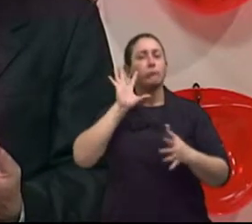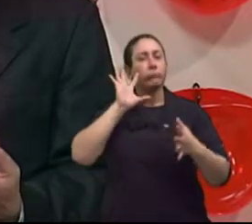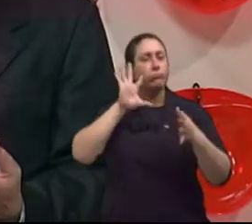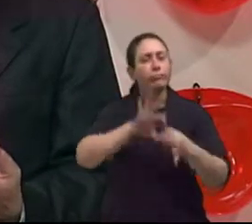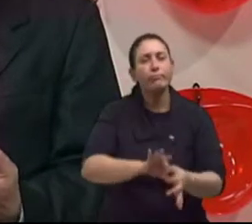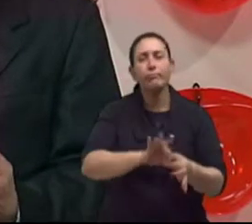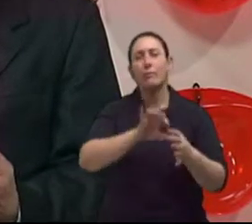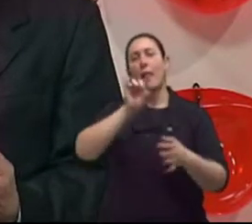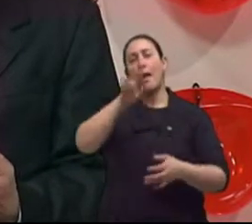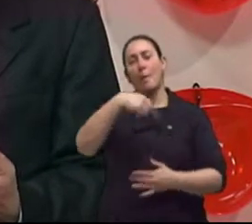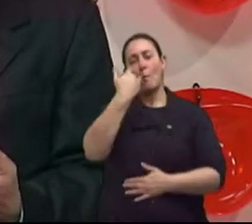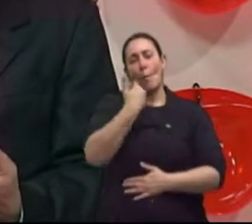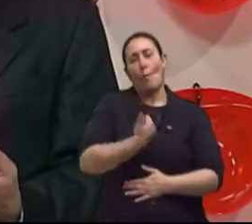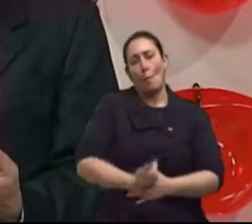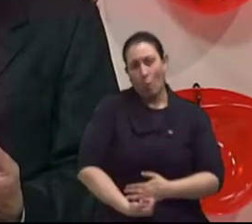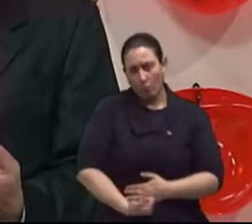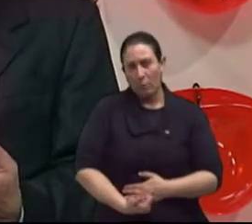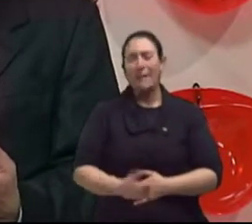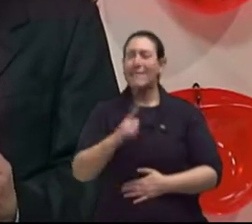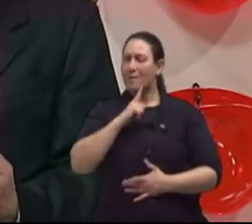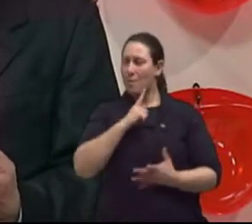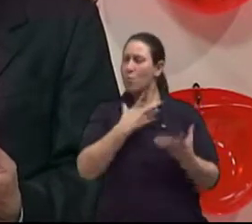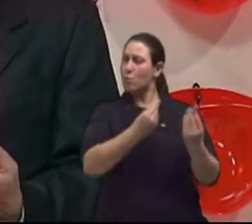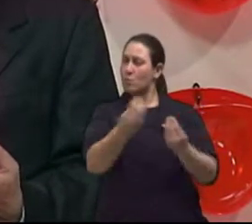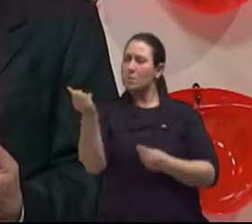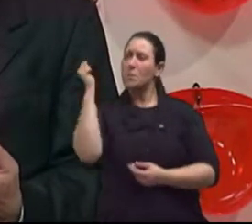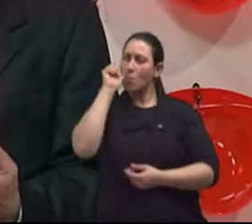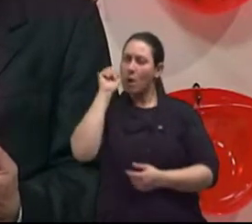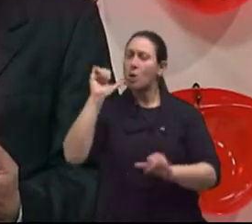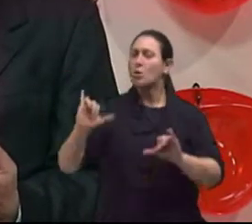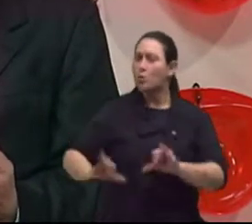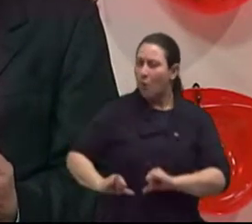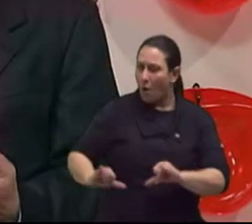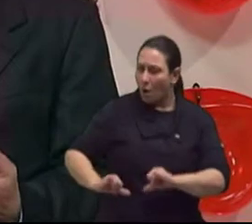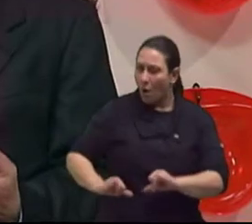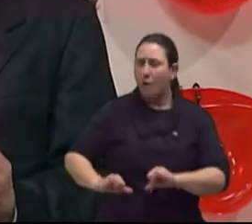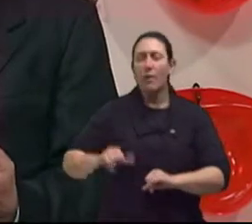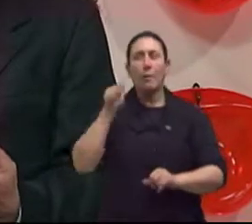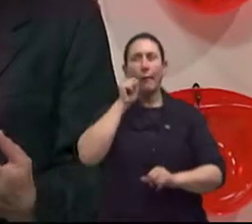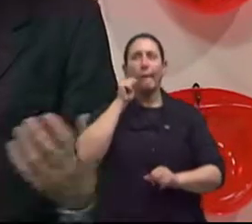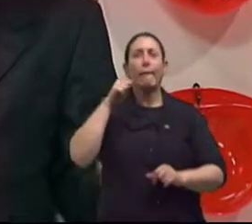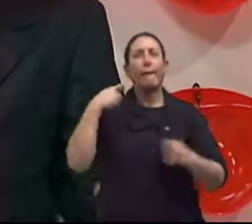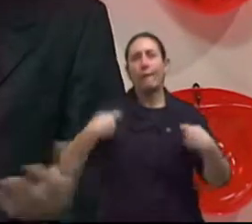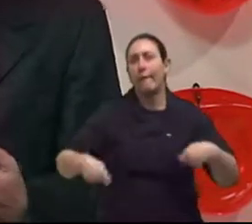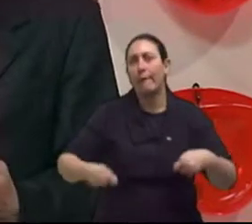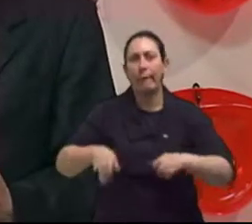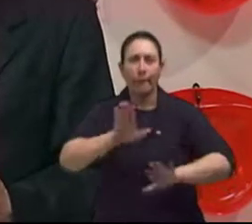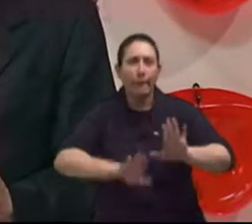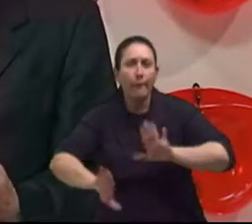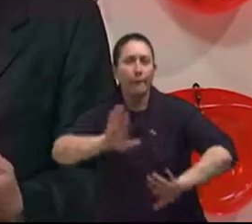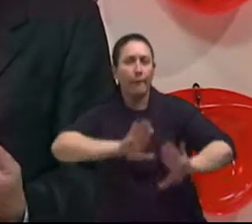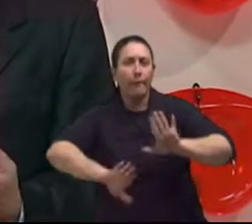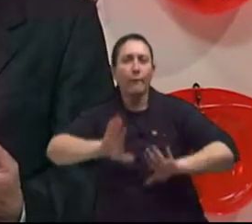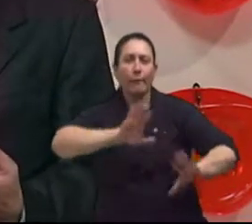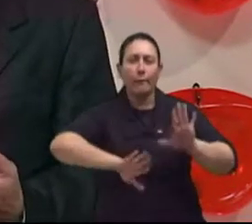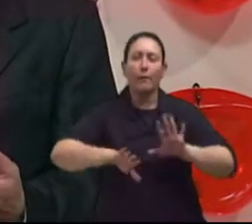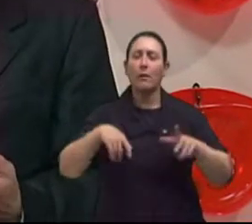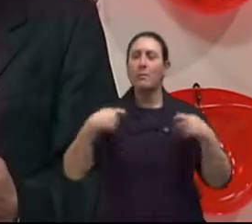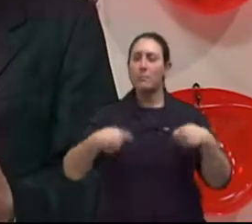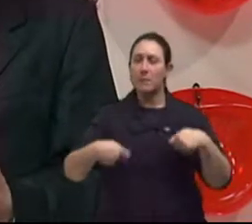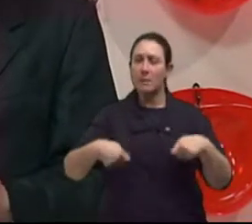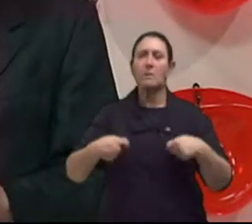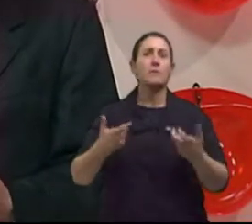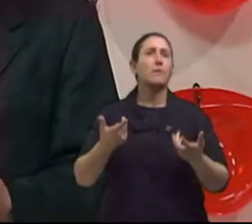Então, tem muitas mulheres que sofrem se submetendo a regimes ou buscando recursos de